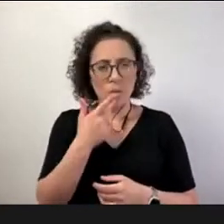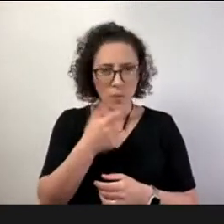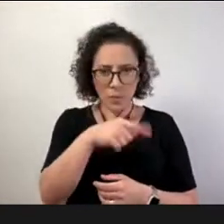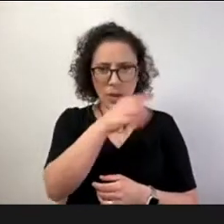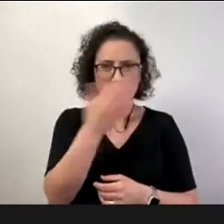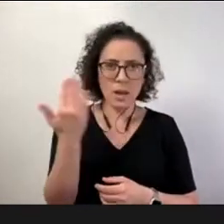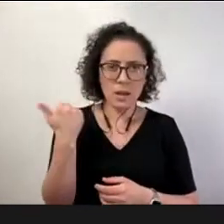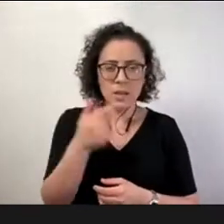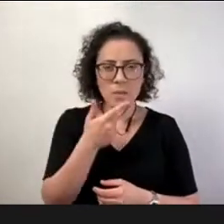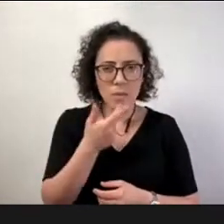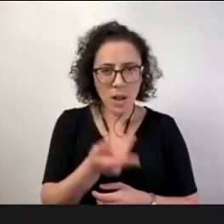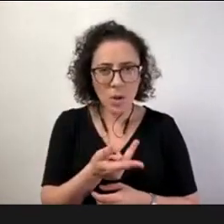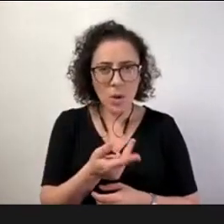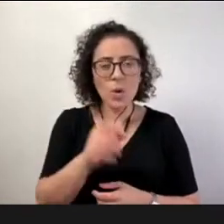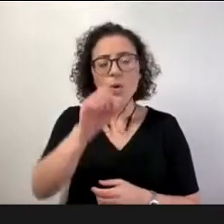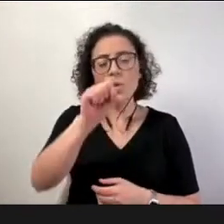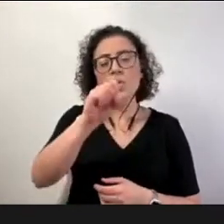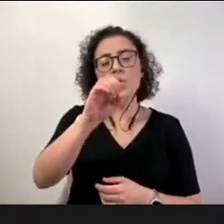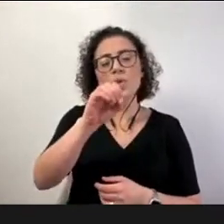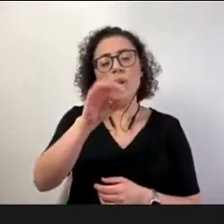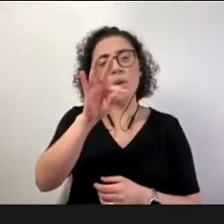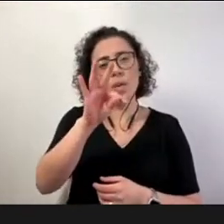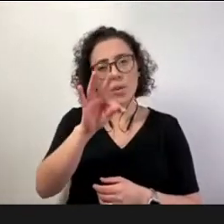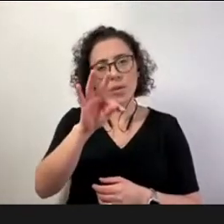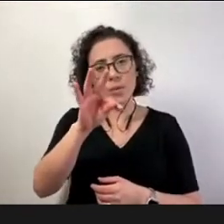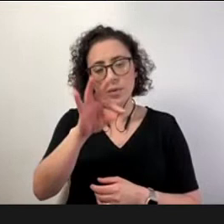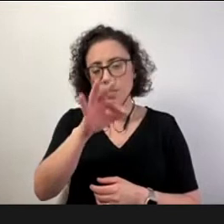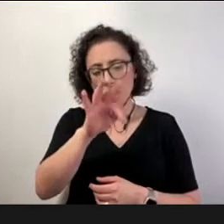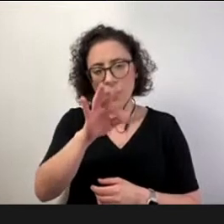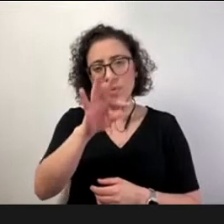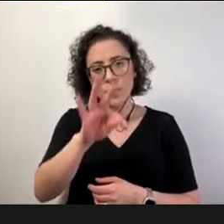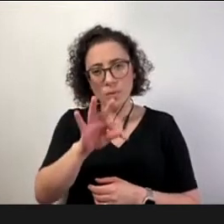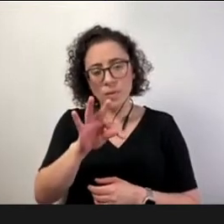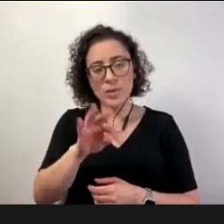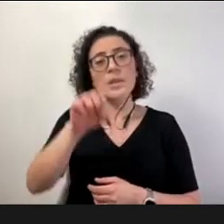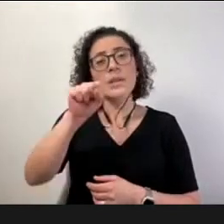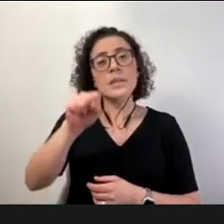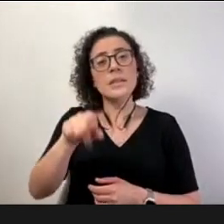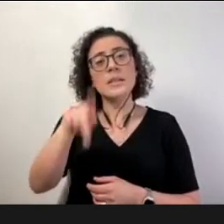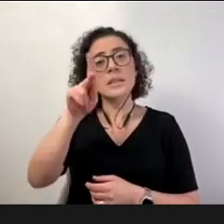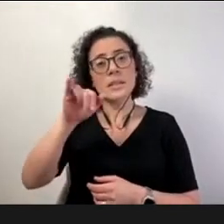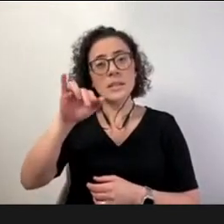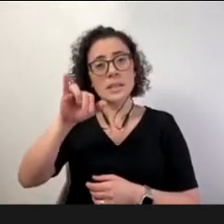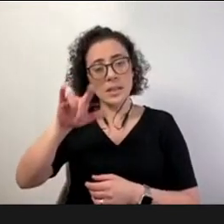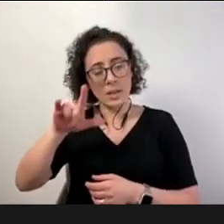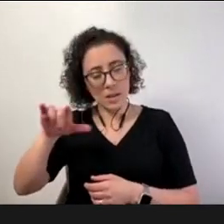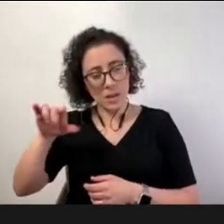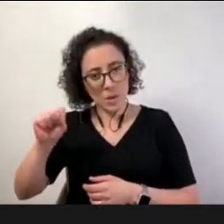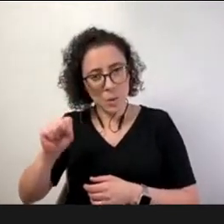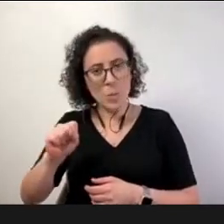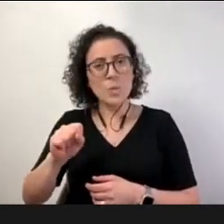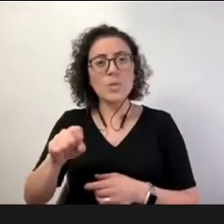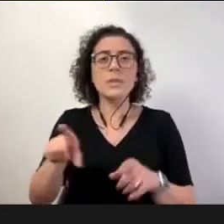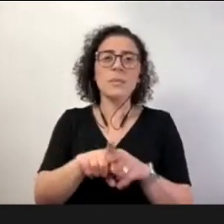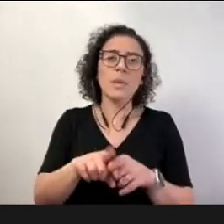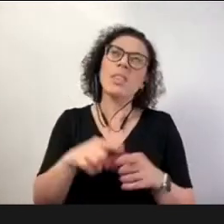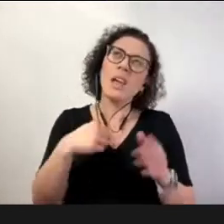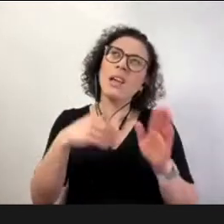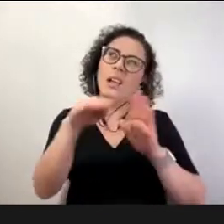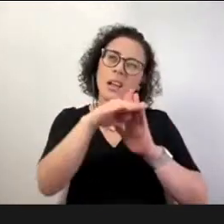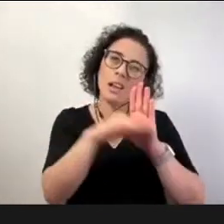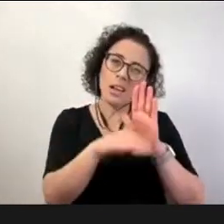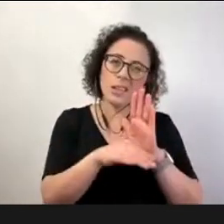o que a gente percebe né nessas listas que cada hora é de um jeito mas que tem algumas coisas que são essencialmente presentes